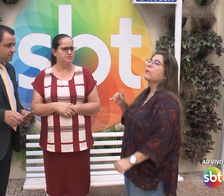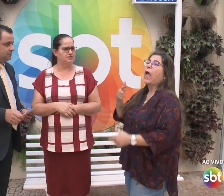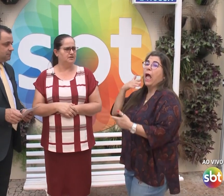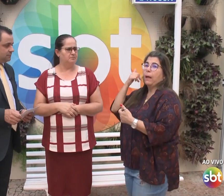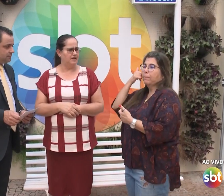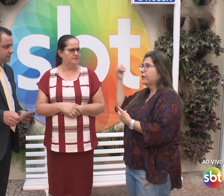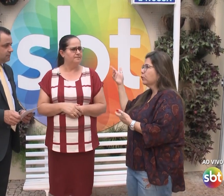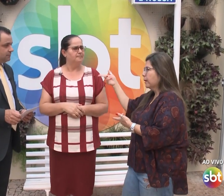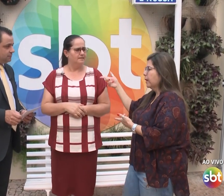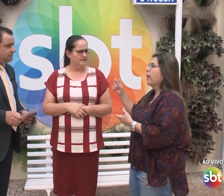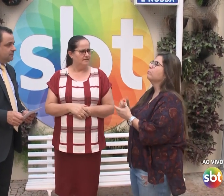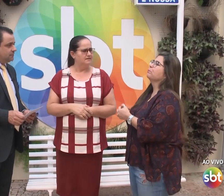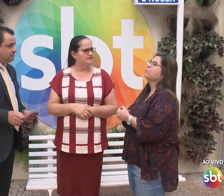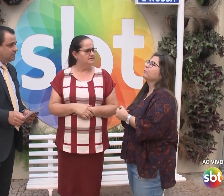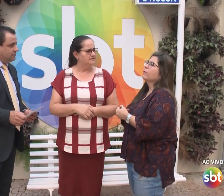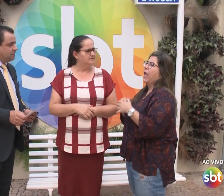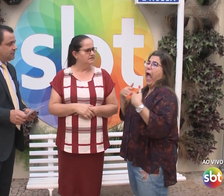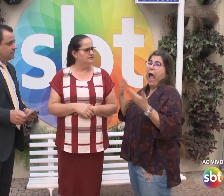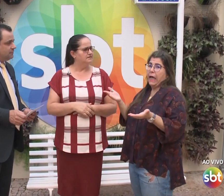da intérprete também.